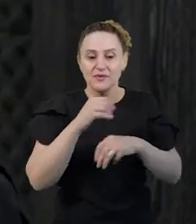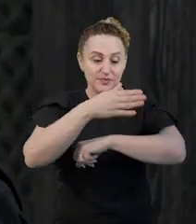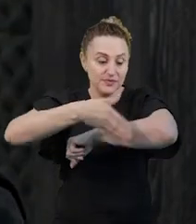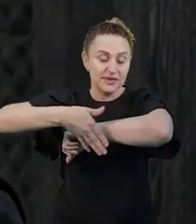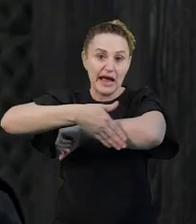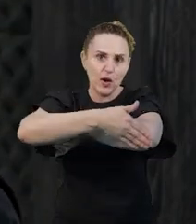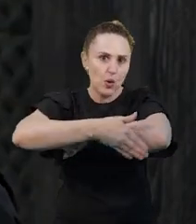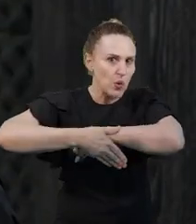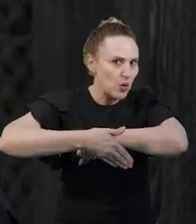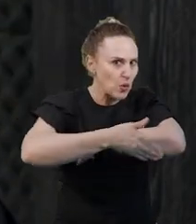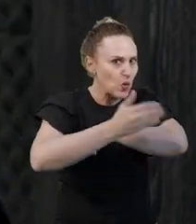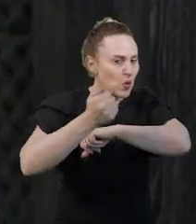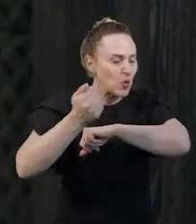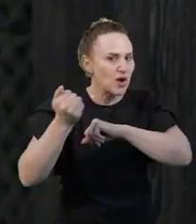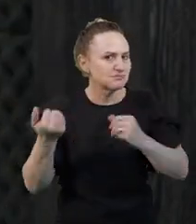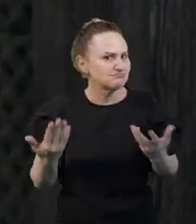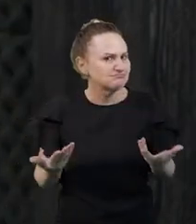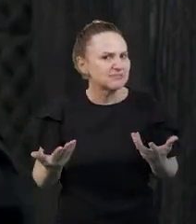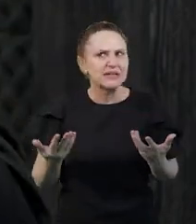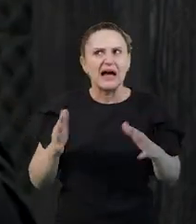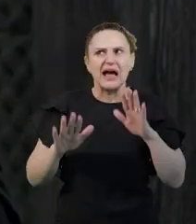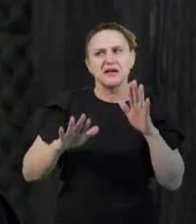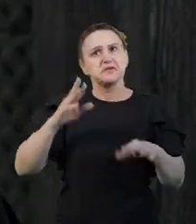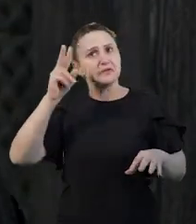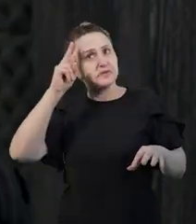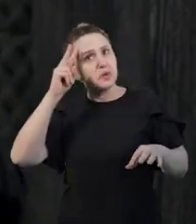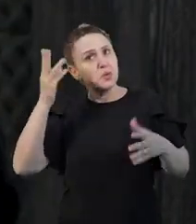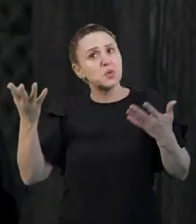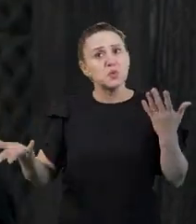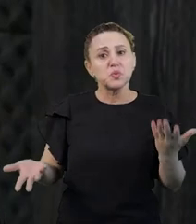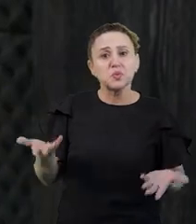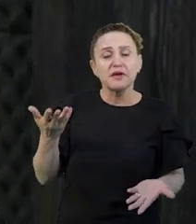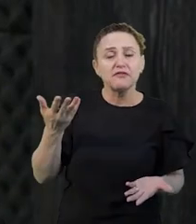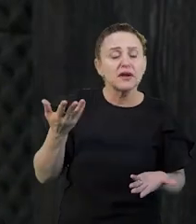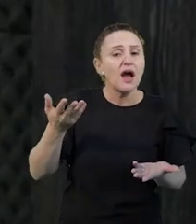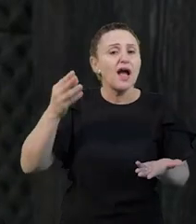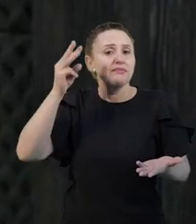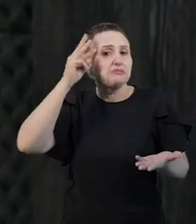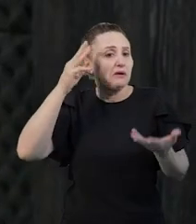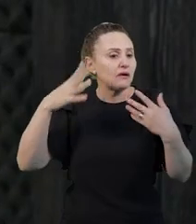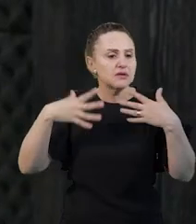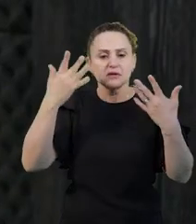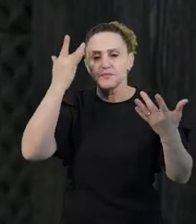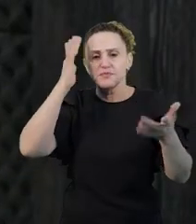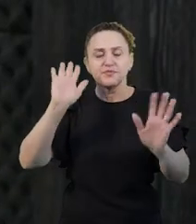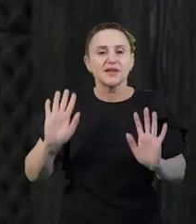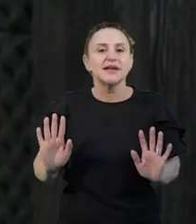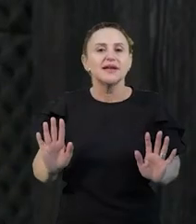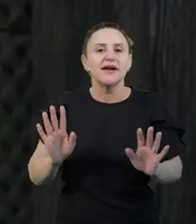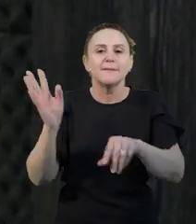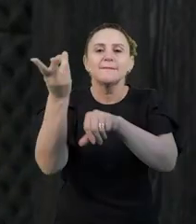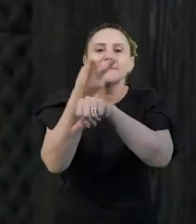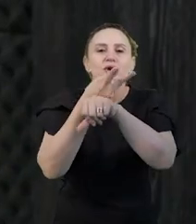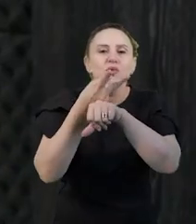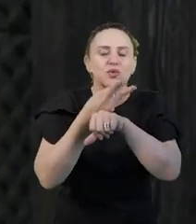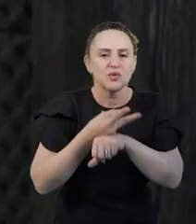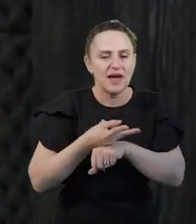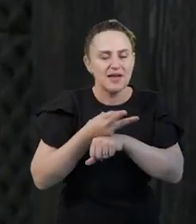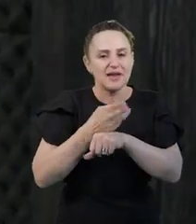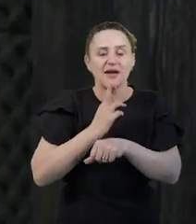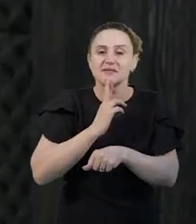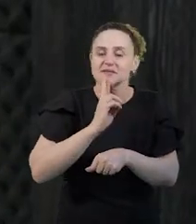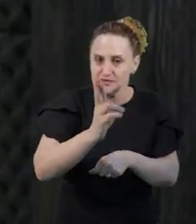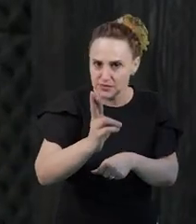gasta mais água, nas casas, às vezes é segunda-feira, às vezes é sexta, às vezes é sábado, enfim, mas ele vai buscar essa resposta. Então,